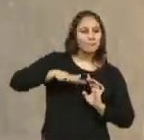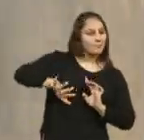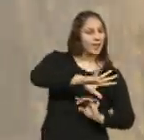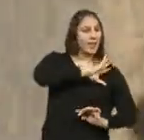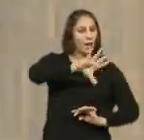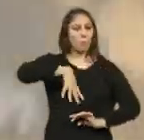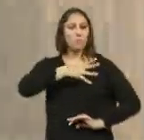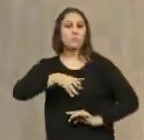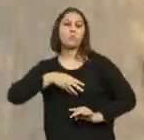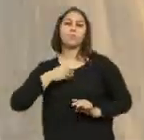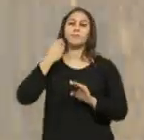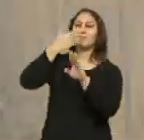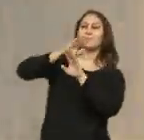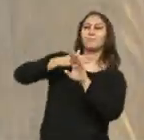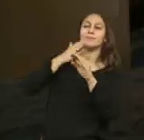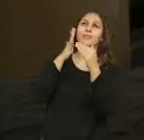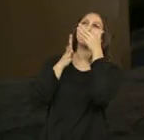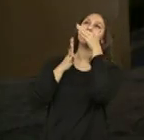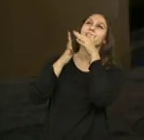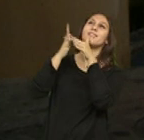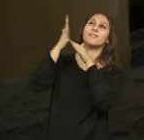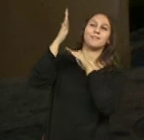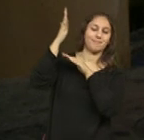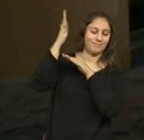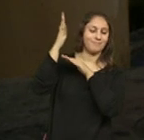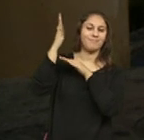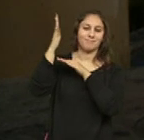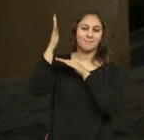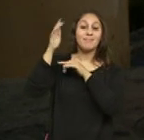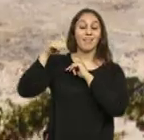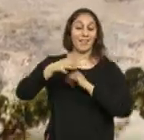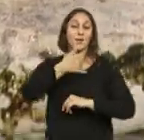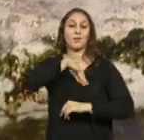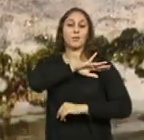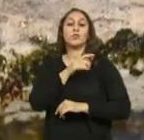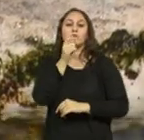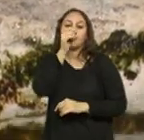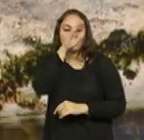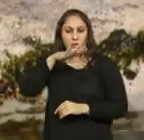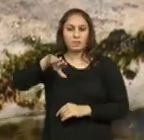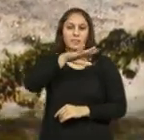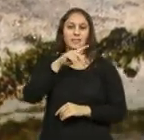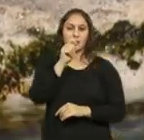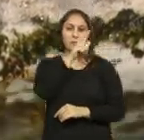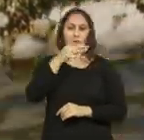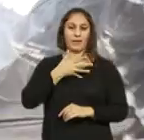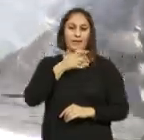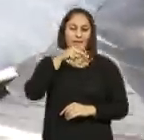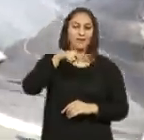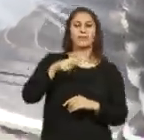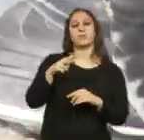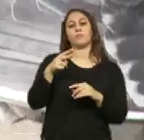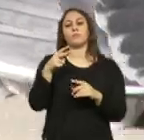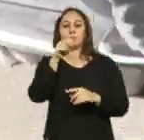terreno do divino. Nós temos em Coimbra um pedaço do Jardim do Éden, do Jardim